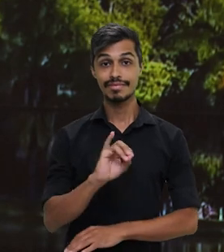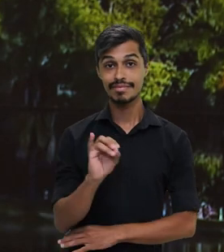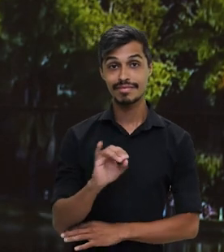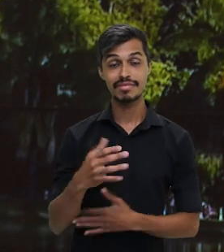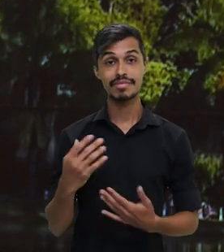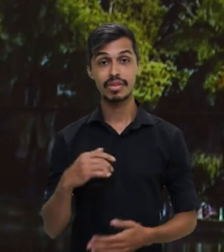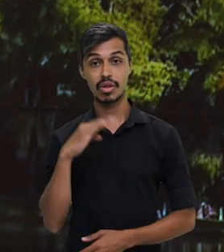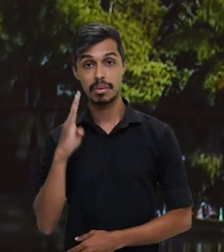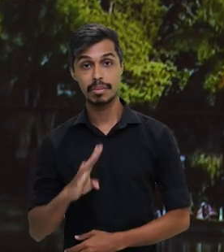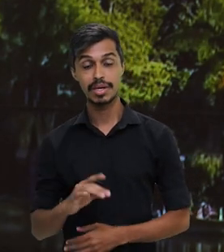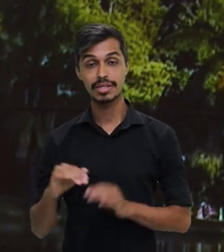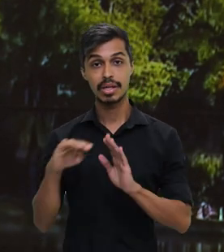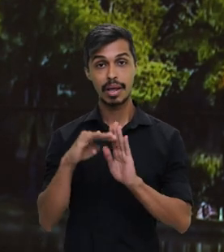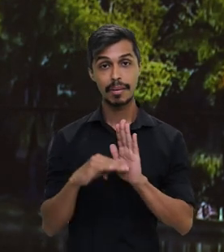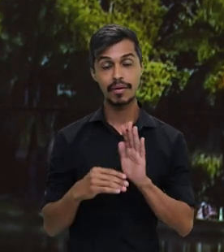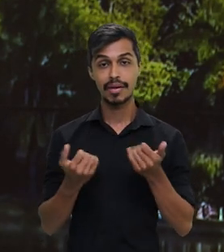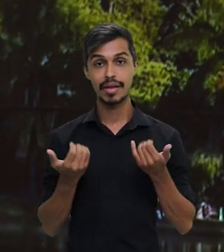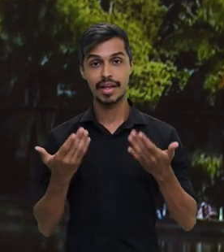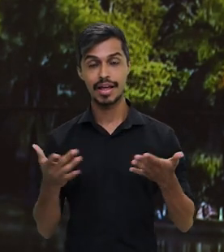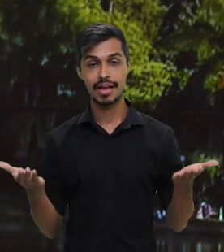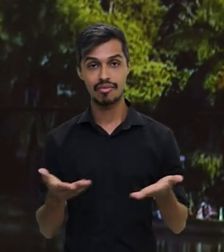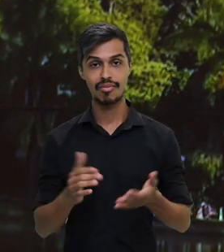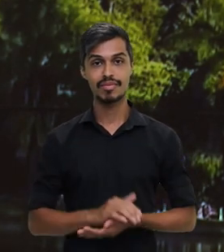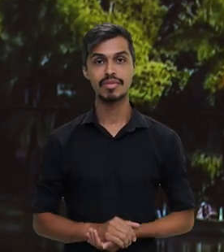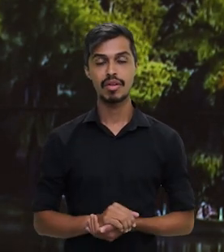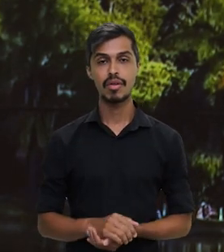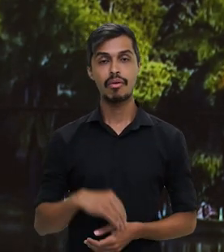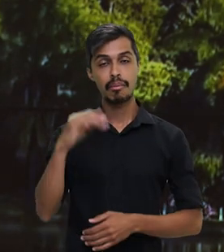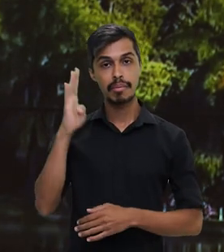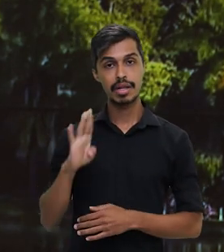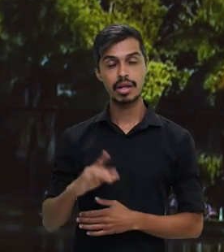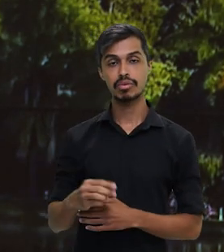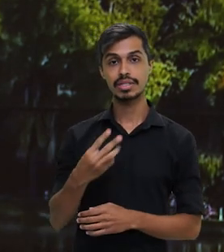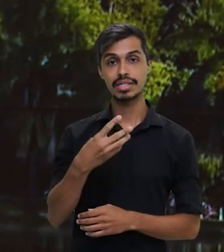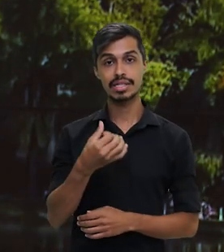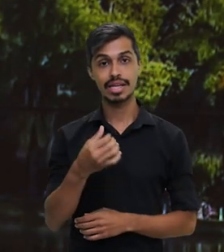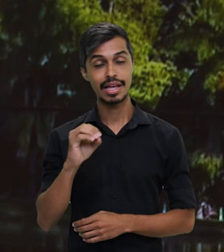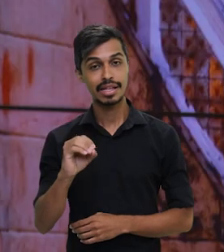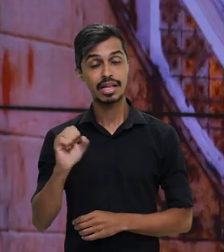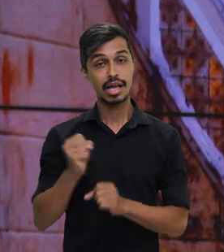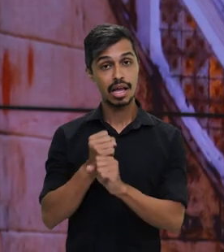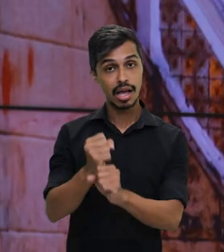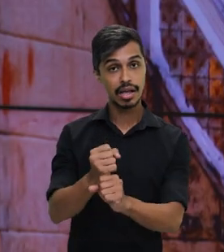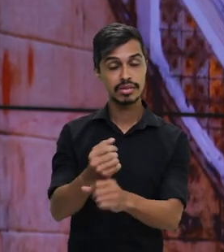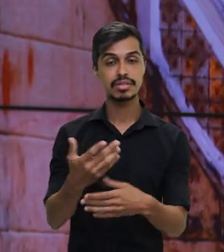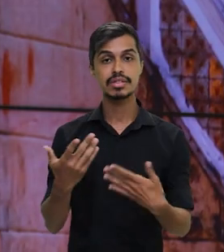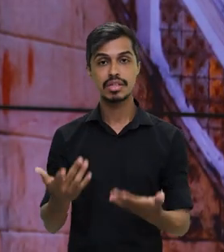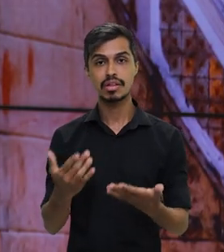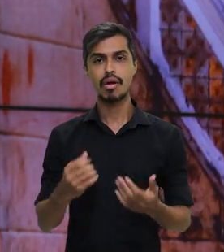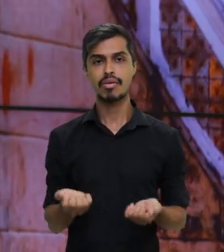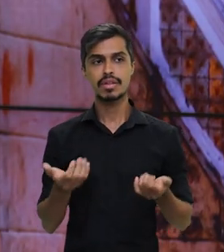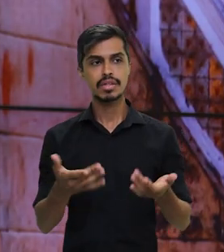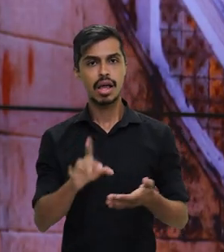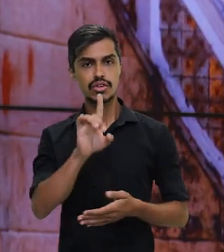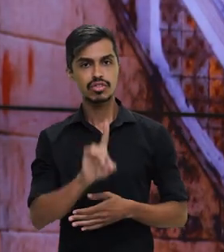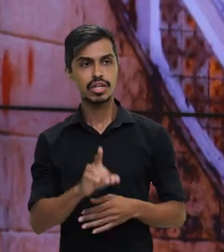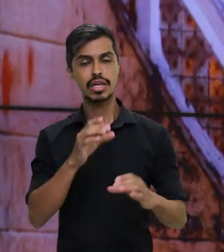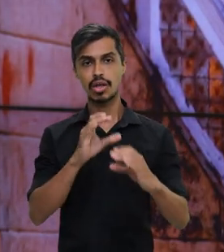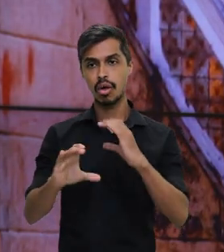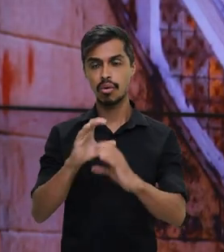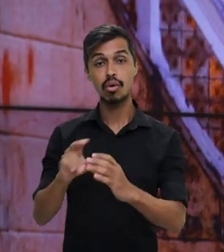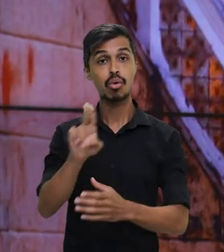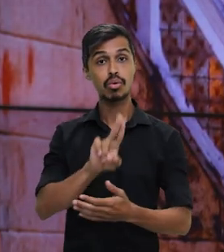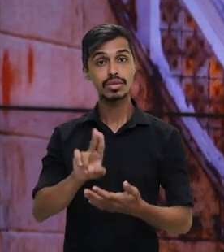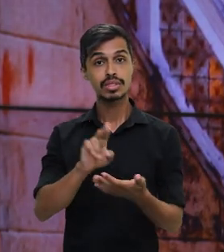Olá, o Brasil em Pauta está no ar. Com 360 anos de existência, ela garante o direito da população à